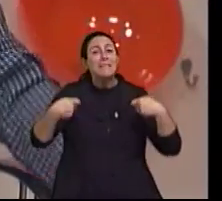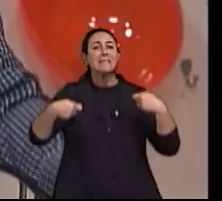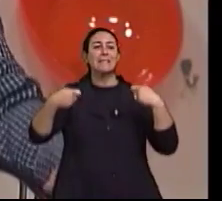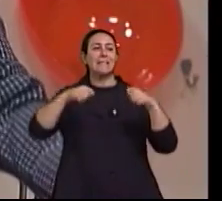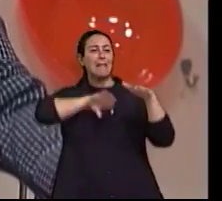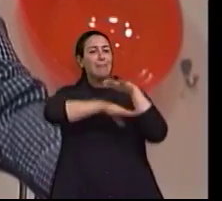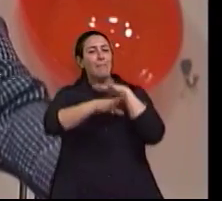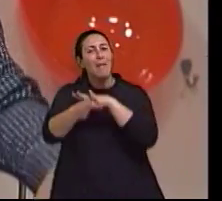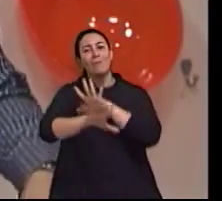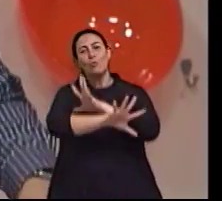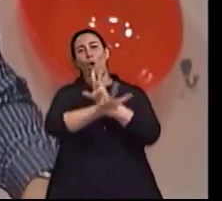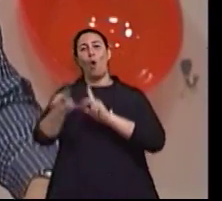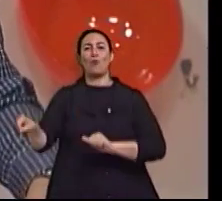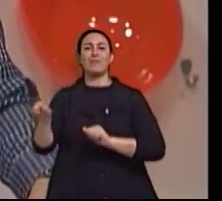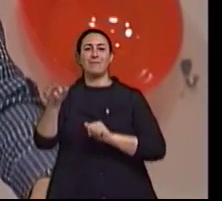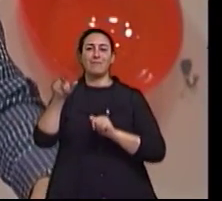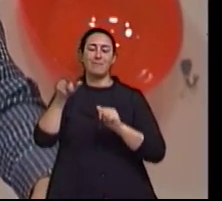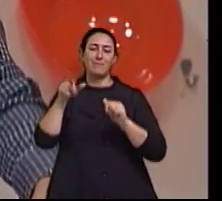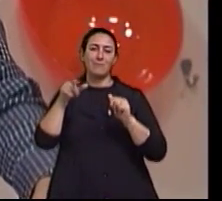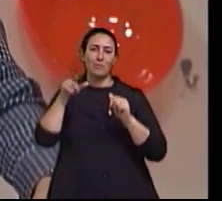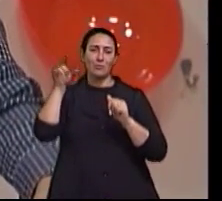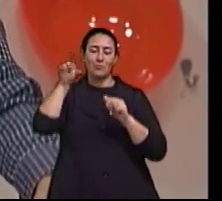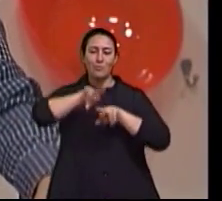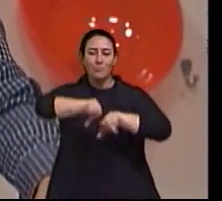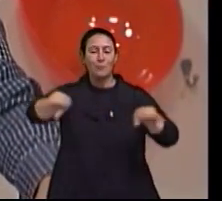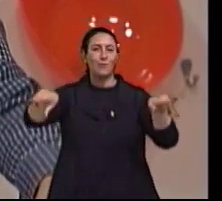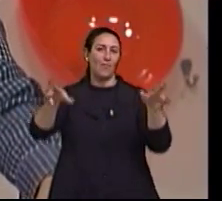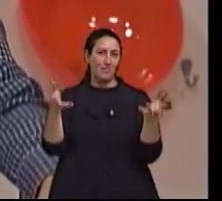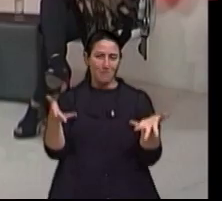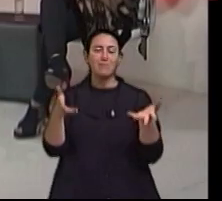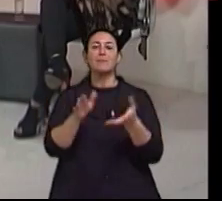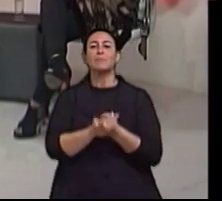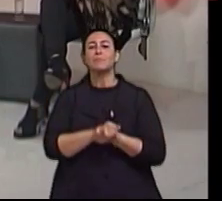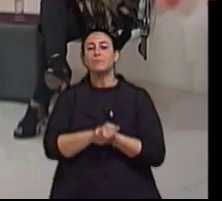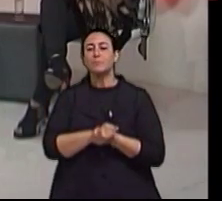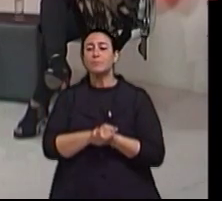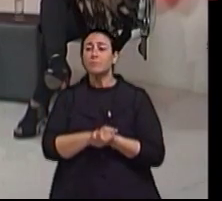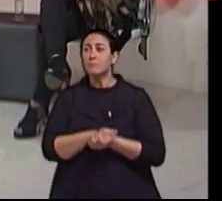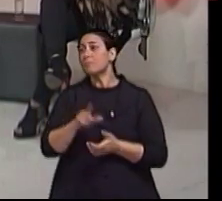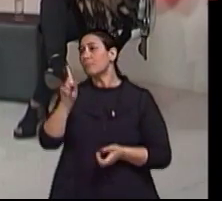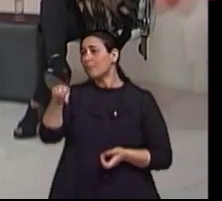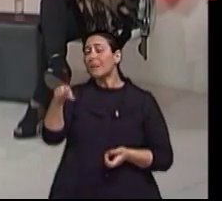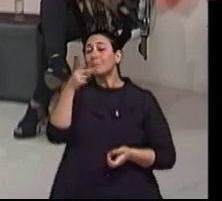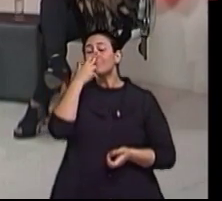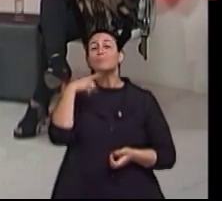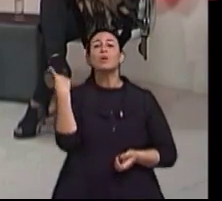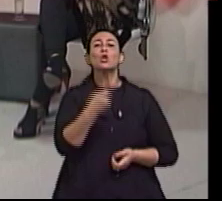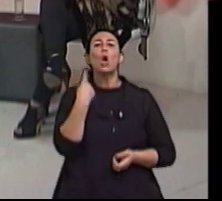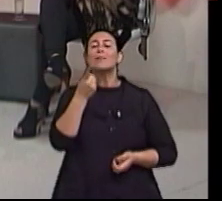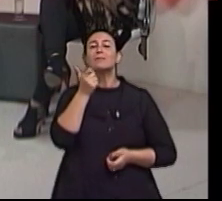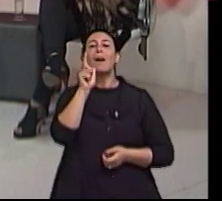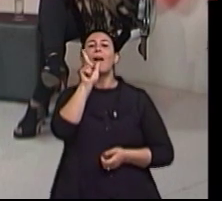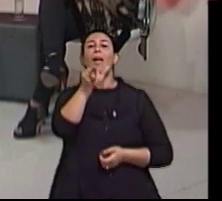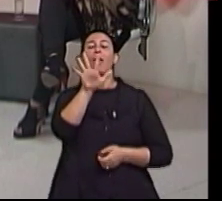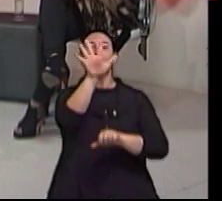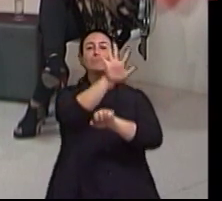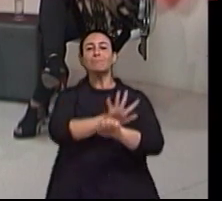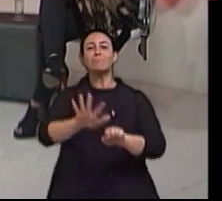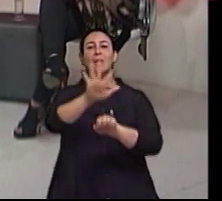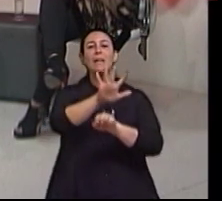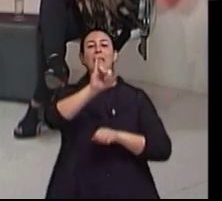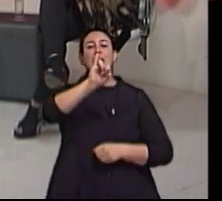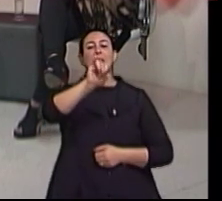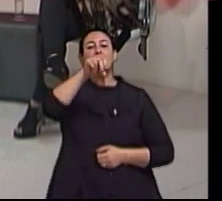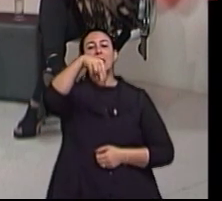essas diferenças. Claro, claro. É o que a gente chama de... O ciclo da invisibilidade. Ah, ok. Ou